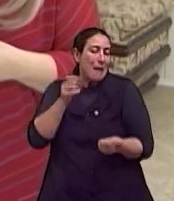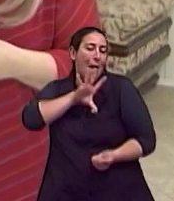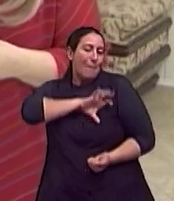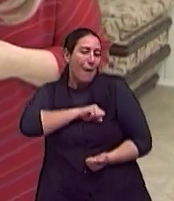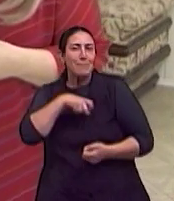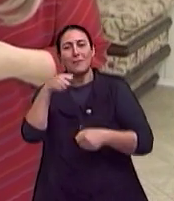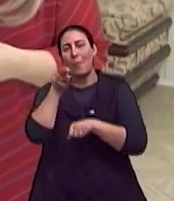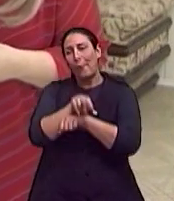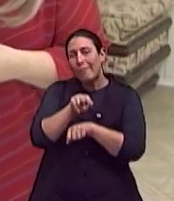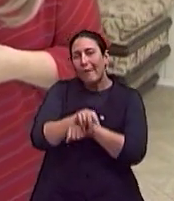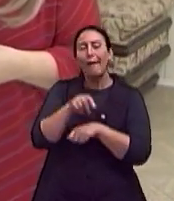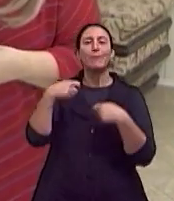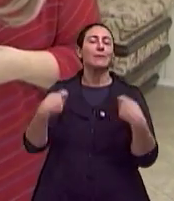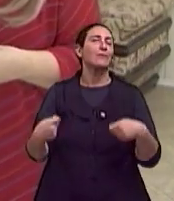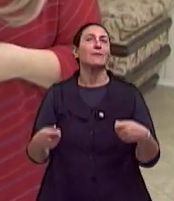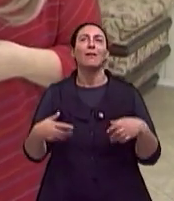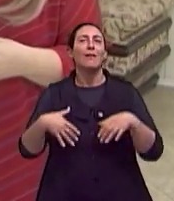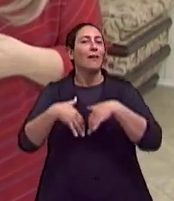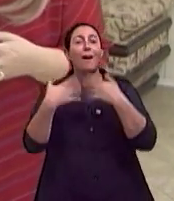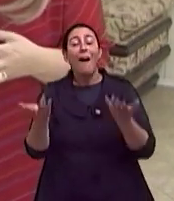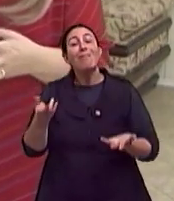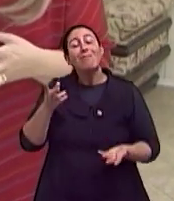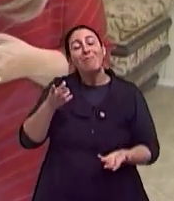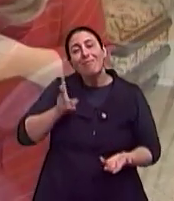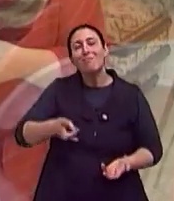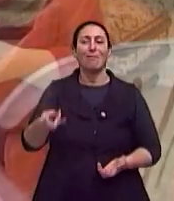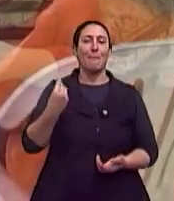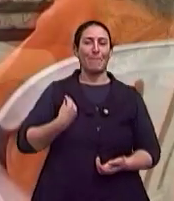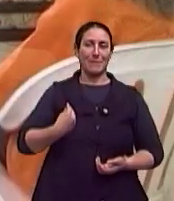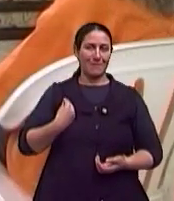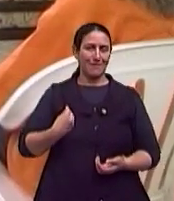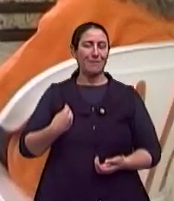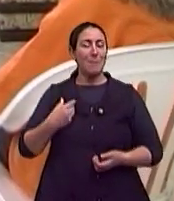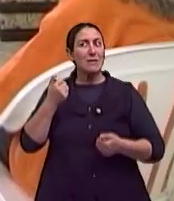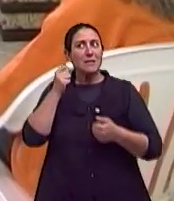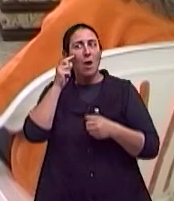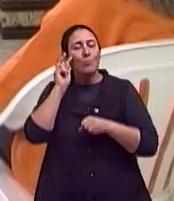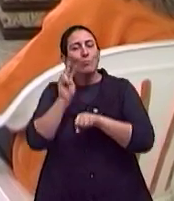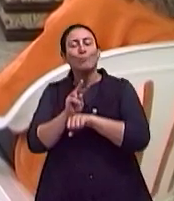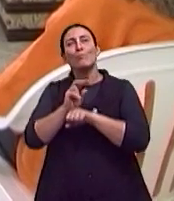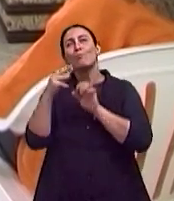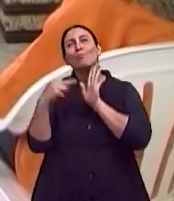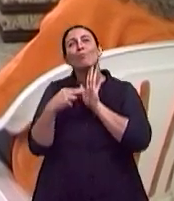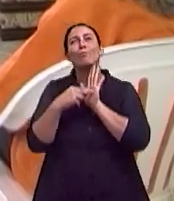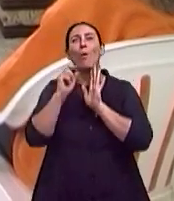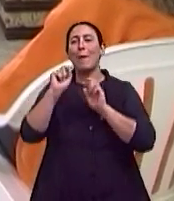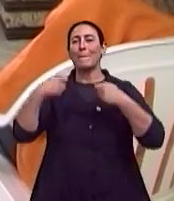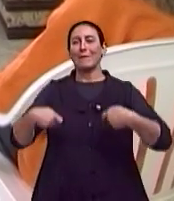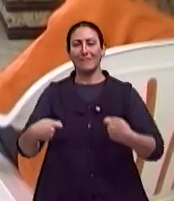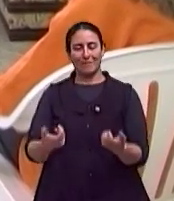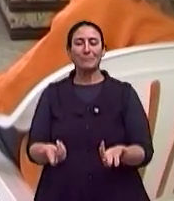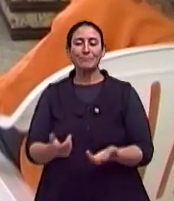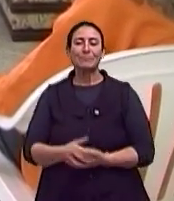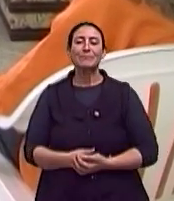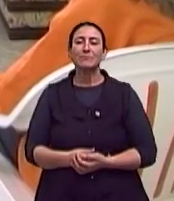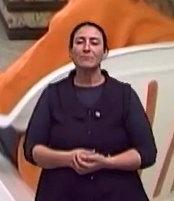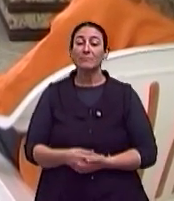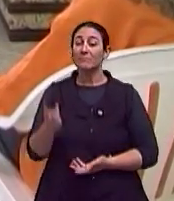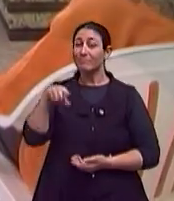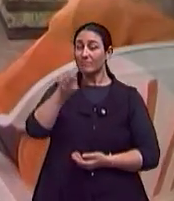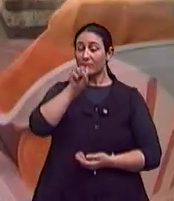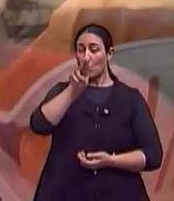se cuidarem, a estarem atentos às suas necessidades. A dona Sueli é uma pessoa que ela já tem uma autoestima